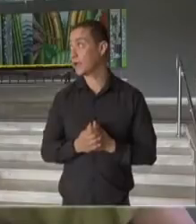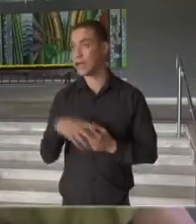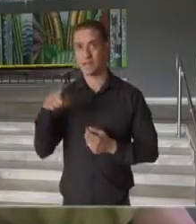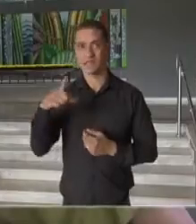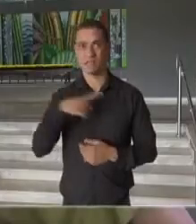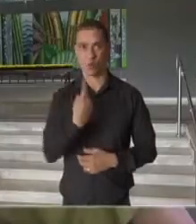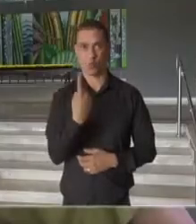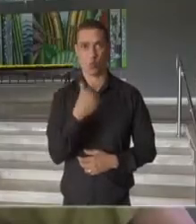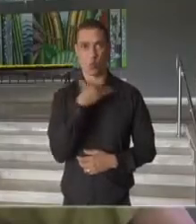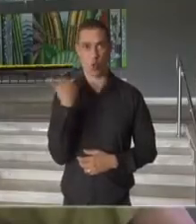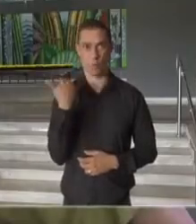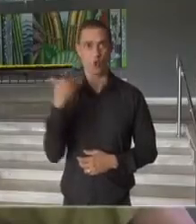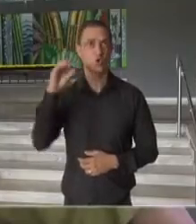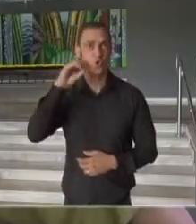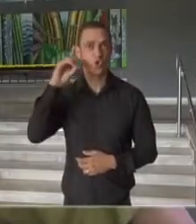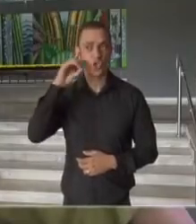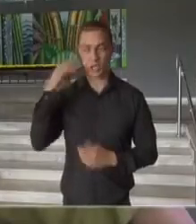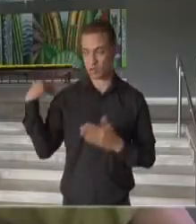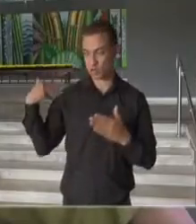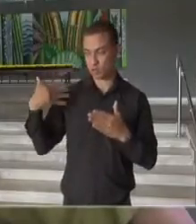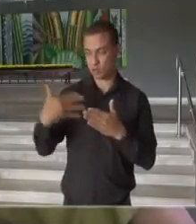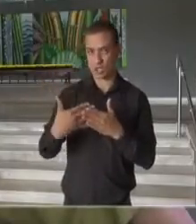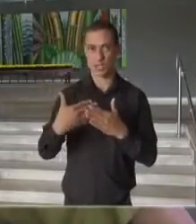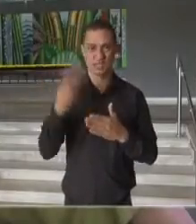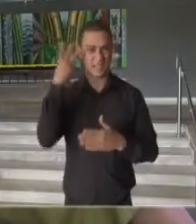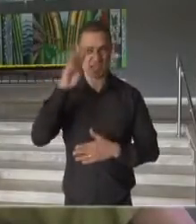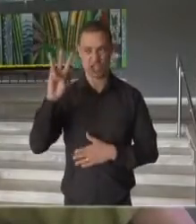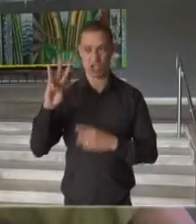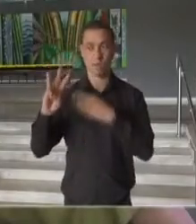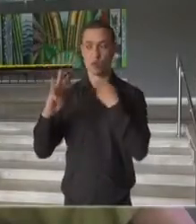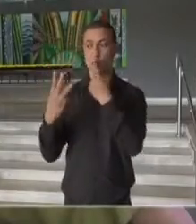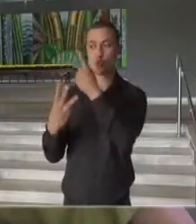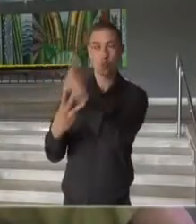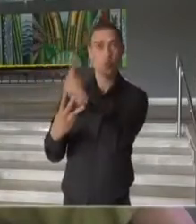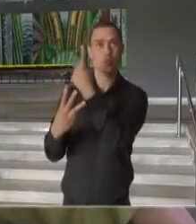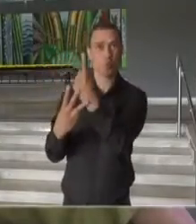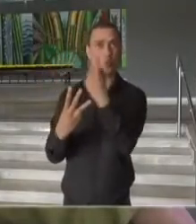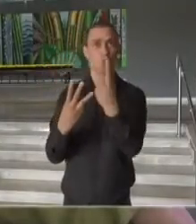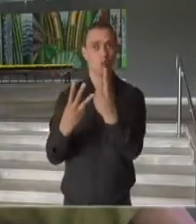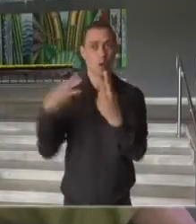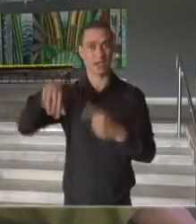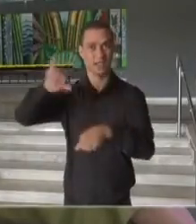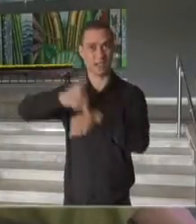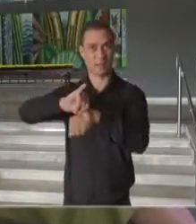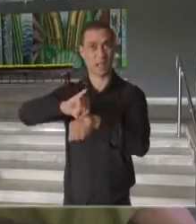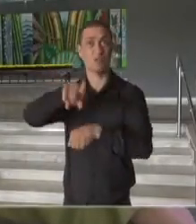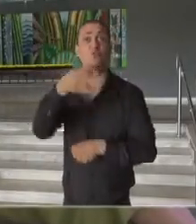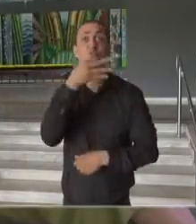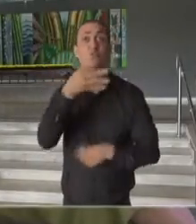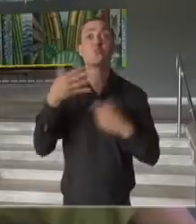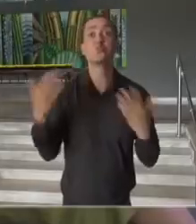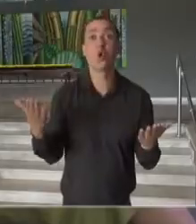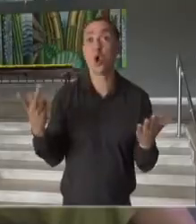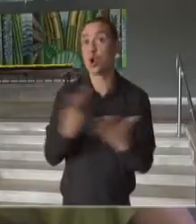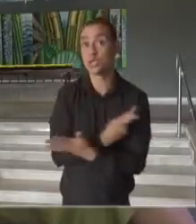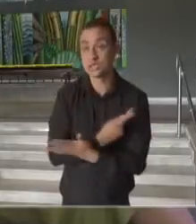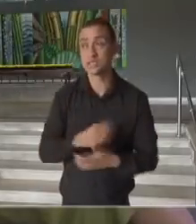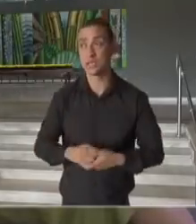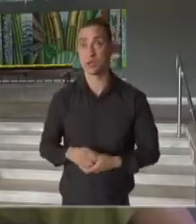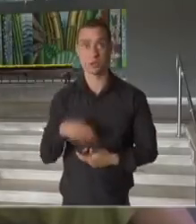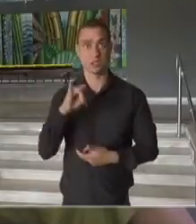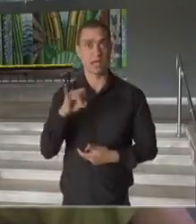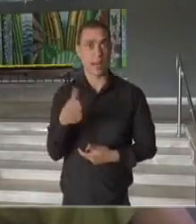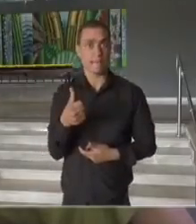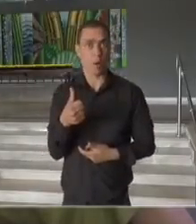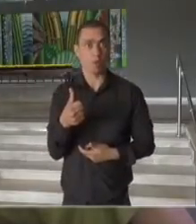um óbito por dia nos últimos três dias, e eu gostaria que vocês comentassem sobre esse caso, se isso